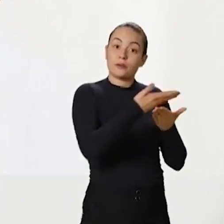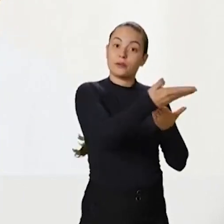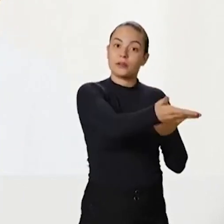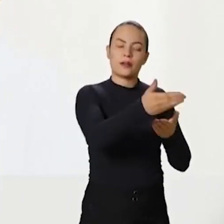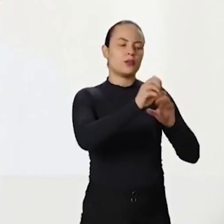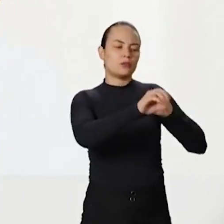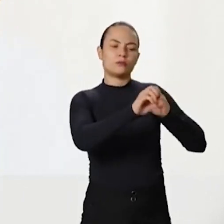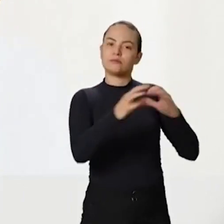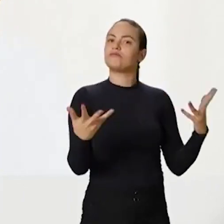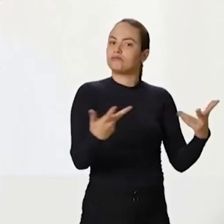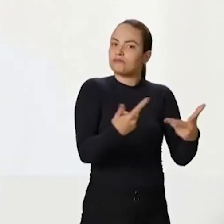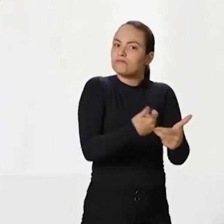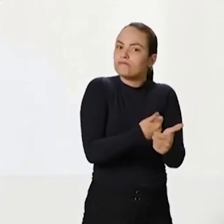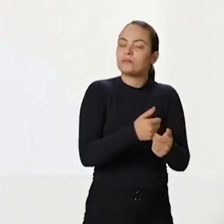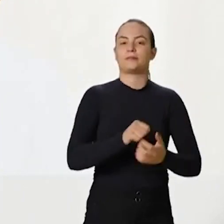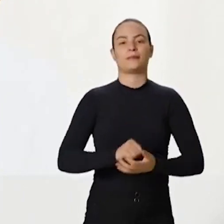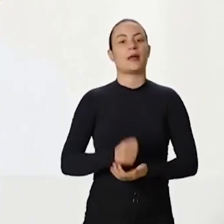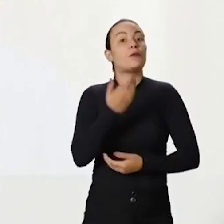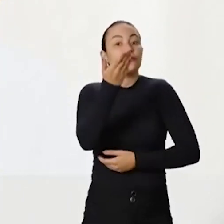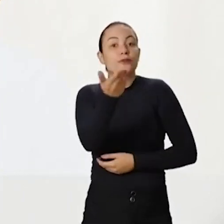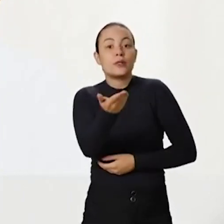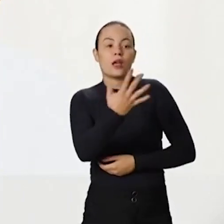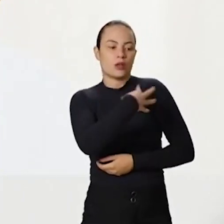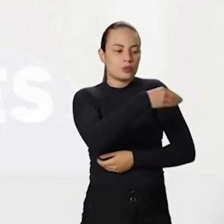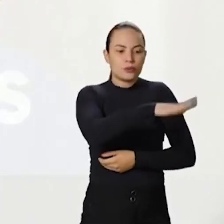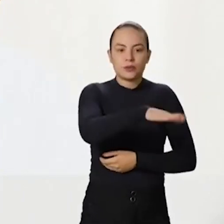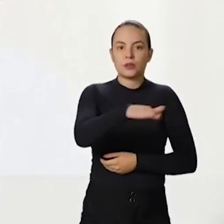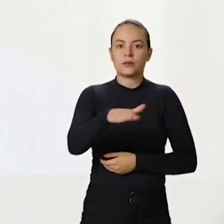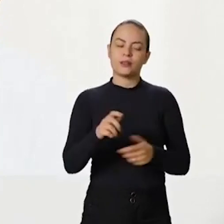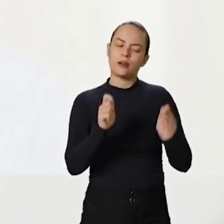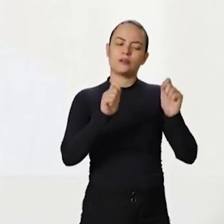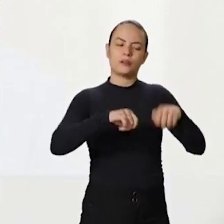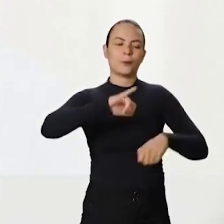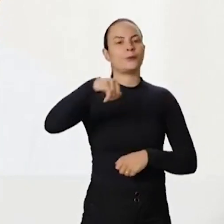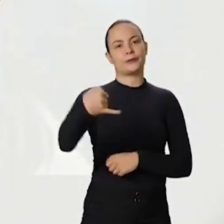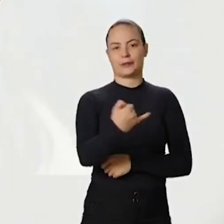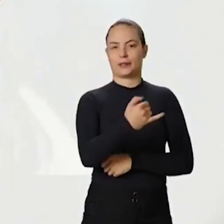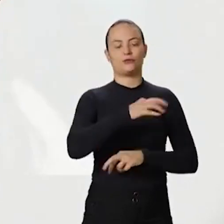qualidade para que você e seus filhos tenham melhores oportunidades.